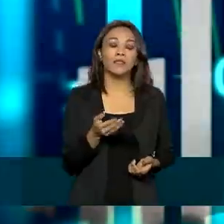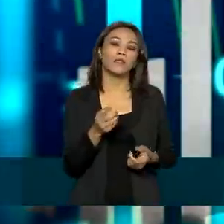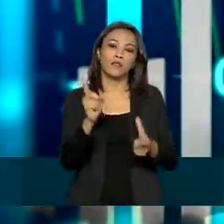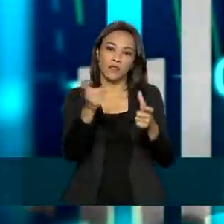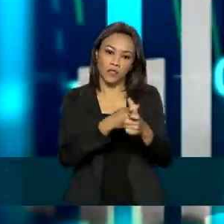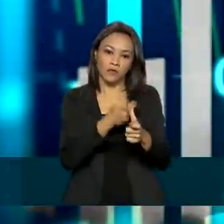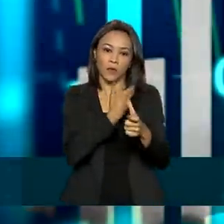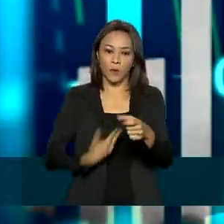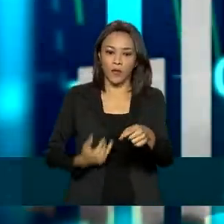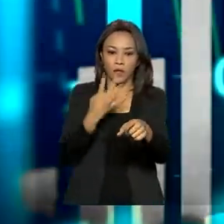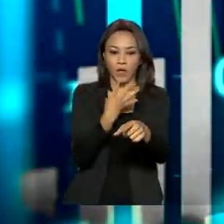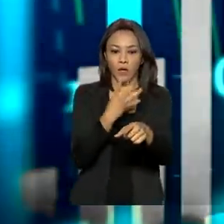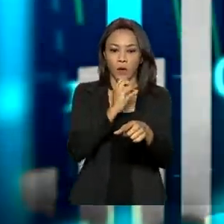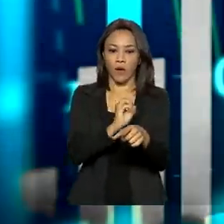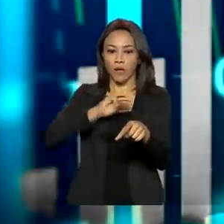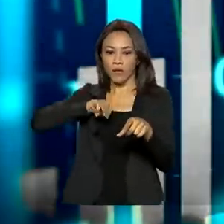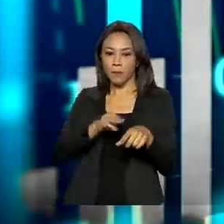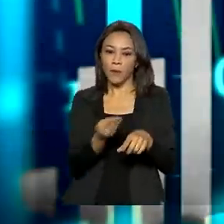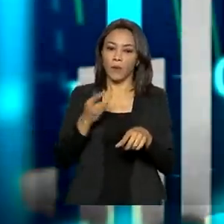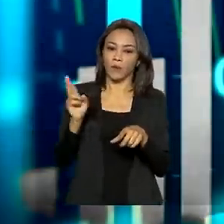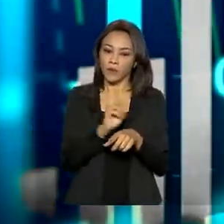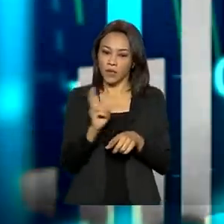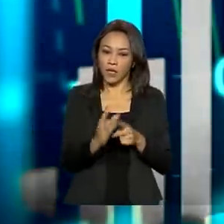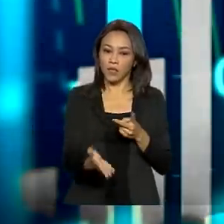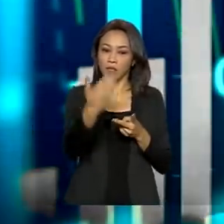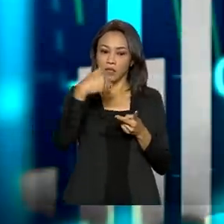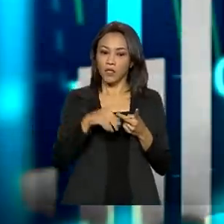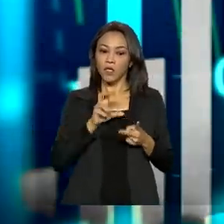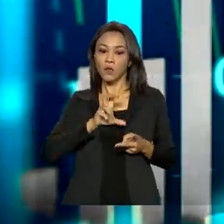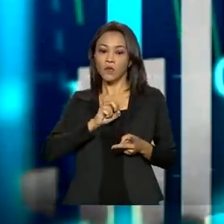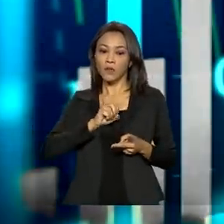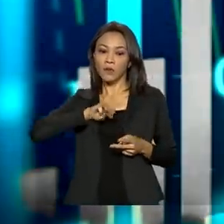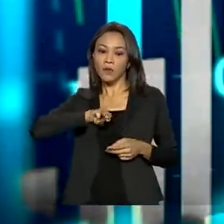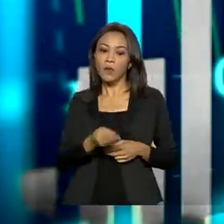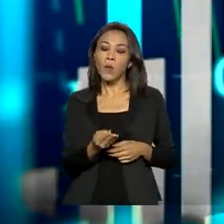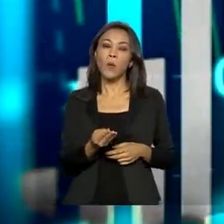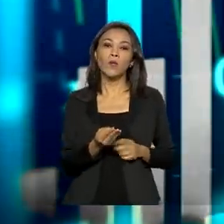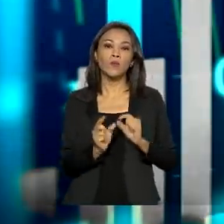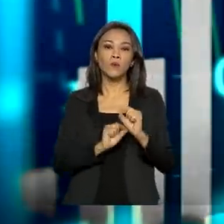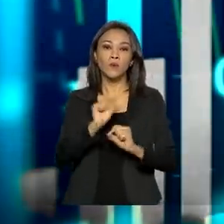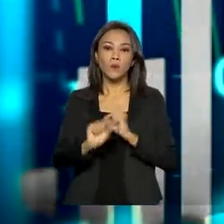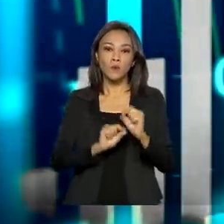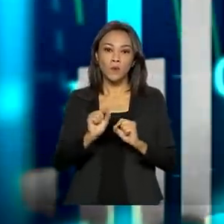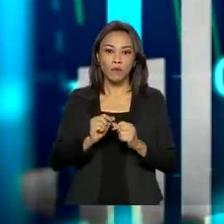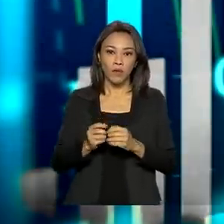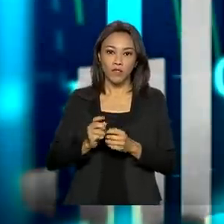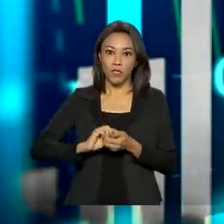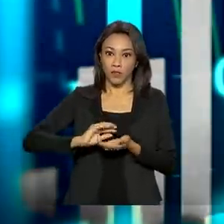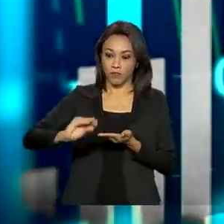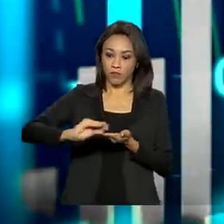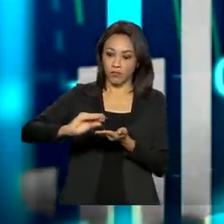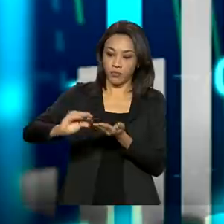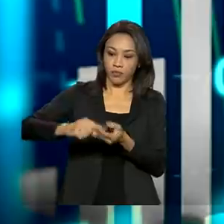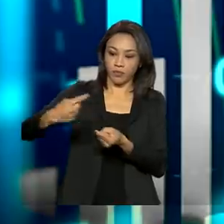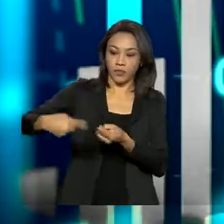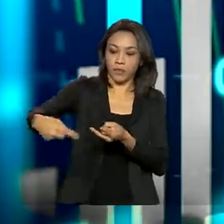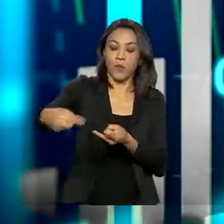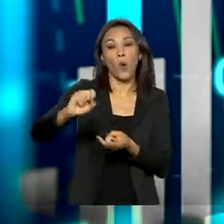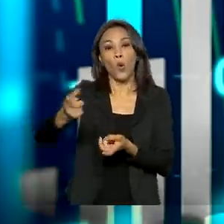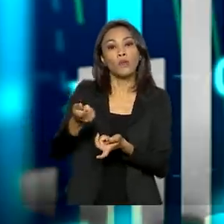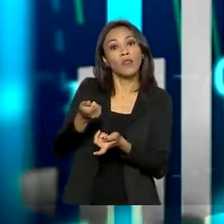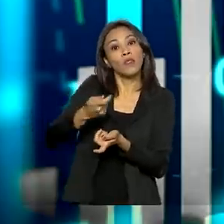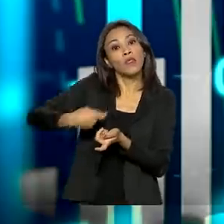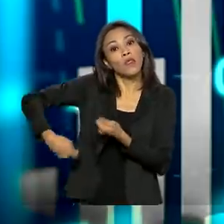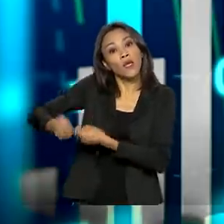em torno de R$ 40 bilhões e os restantes R 50 bilhões ficam, então, para ser distribuídos para os próximos anos ou para ser negociados pelo